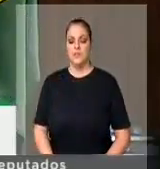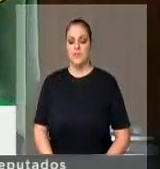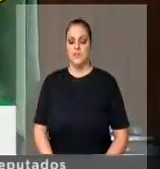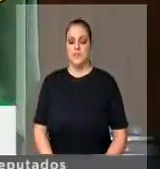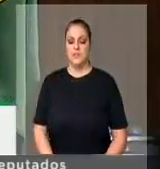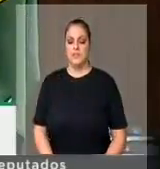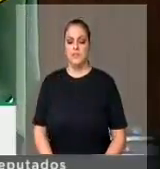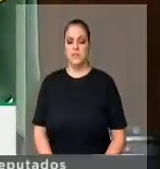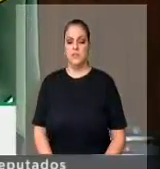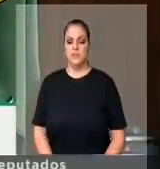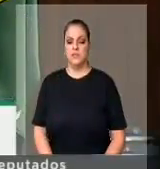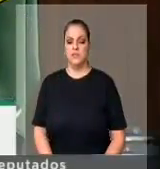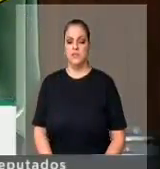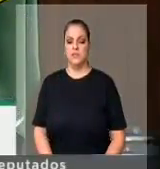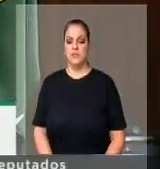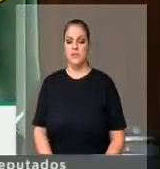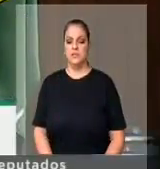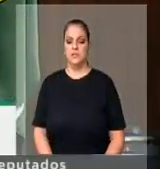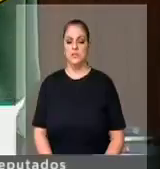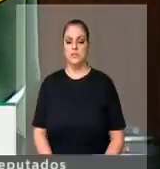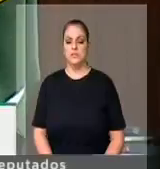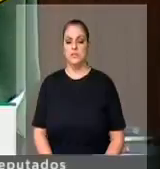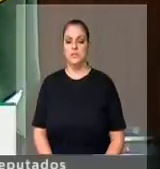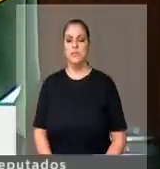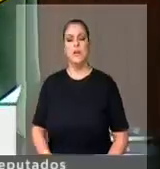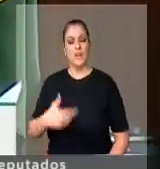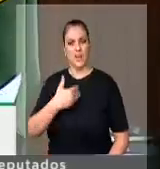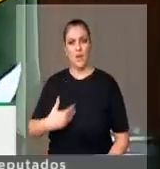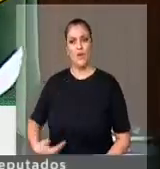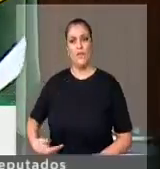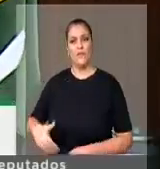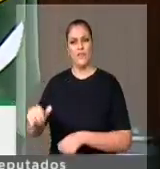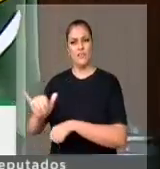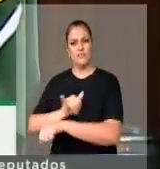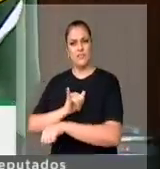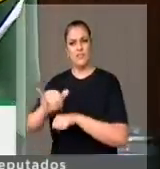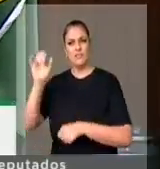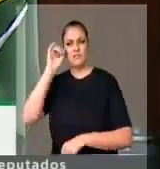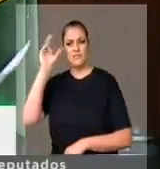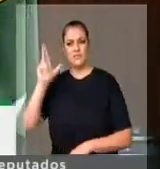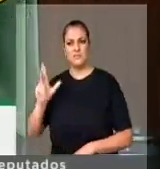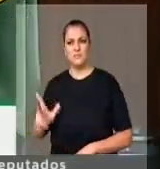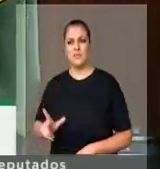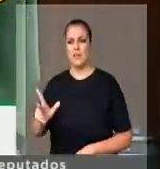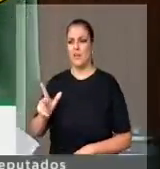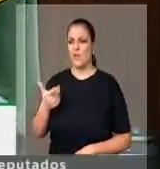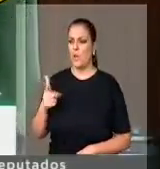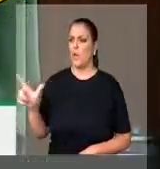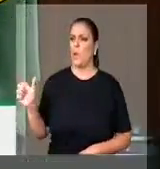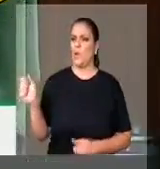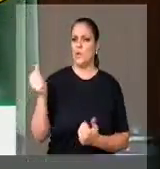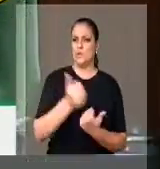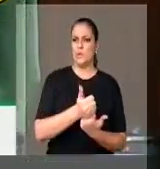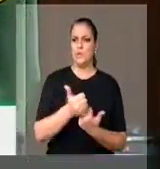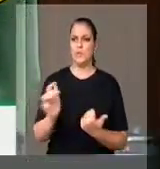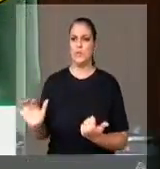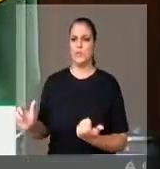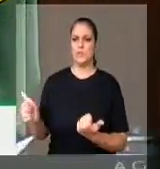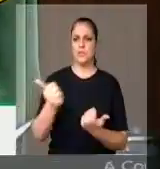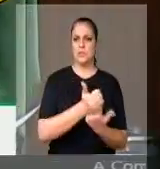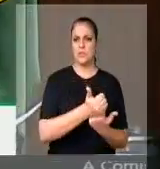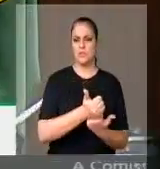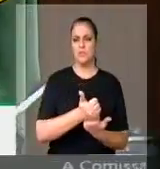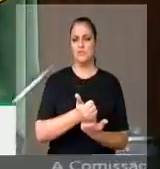parlamentares que o próprio governo patrocinou, o resultado teria sido muito diferente. E agora temos, então,